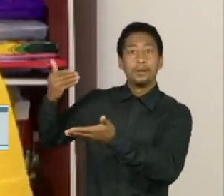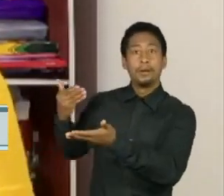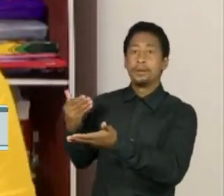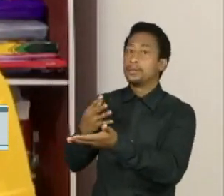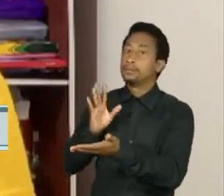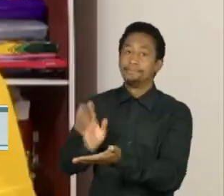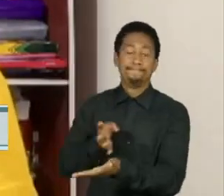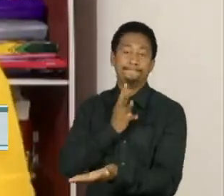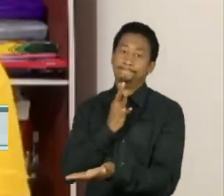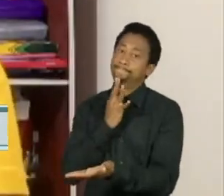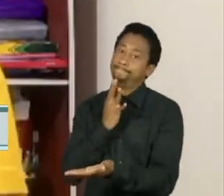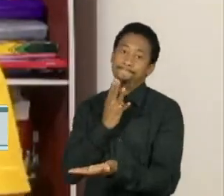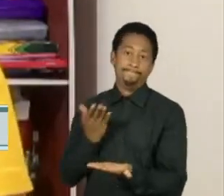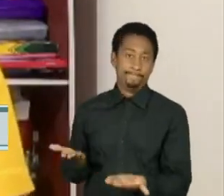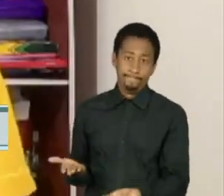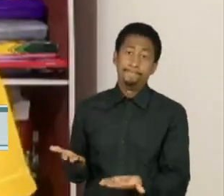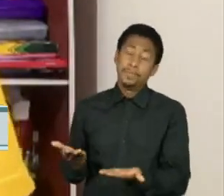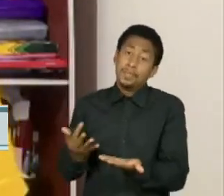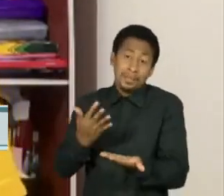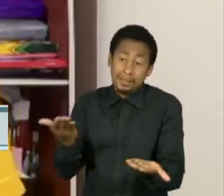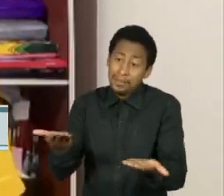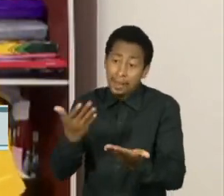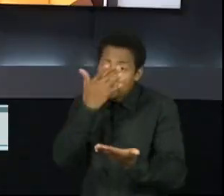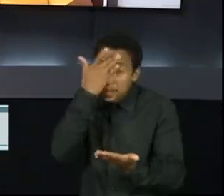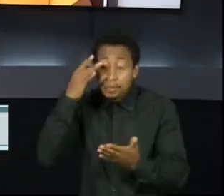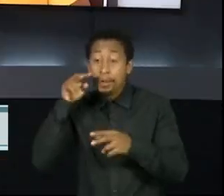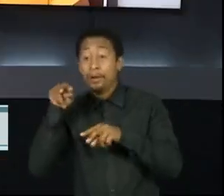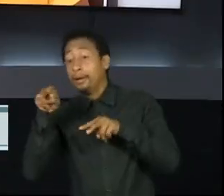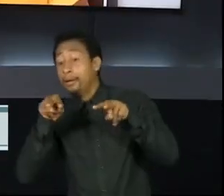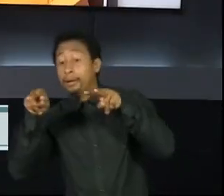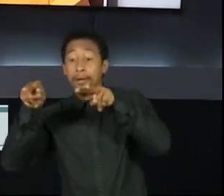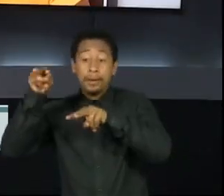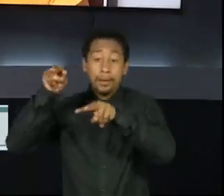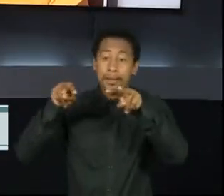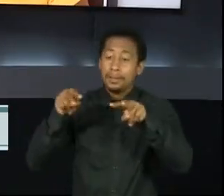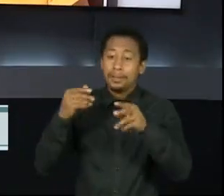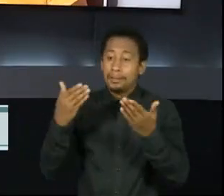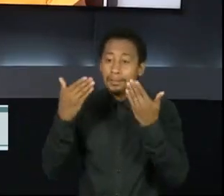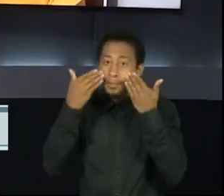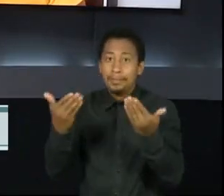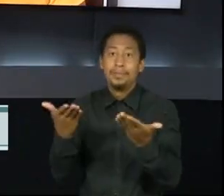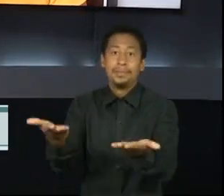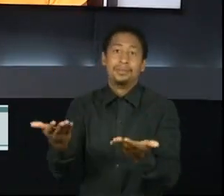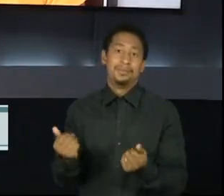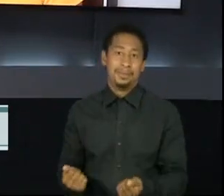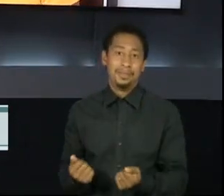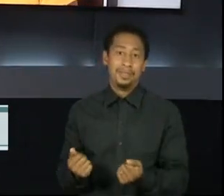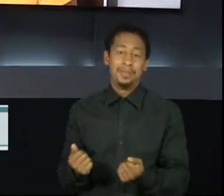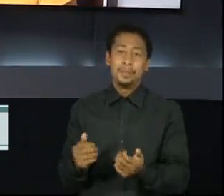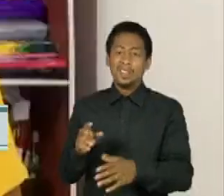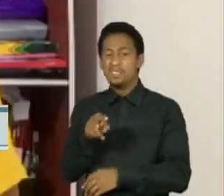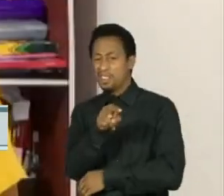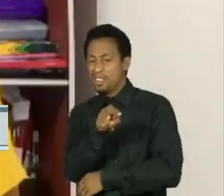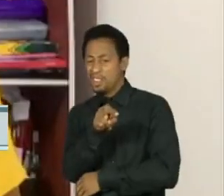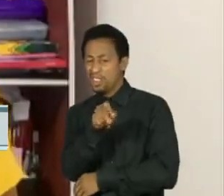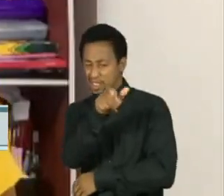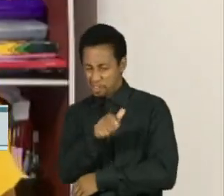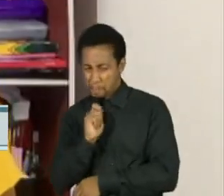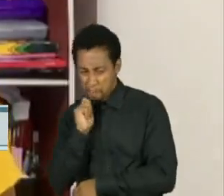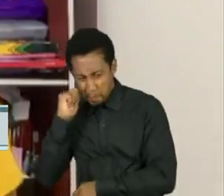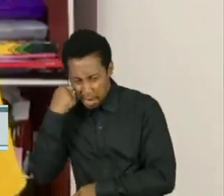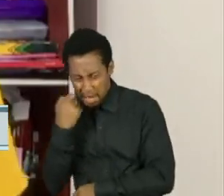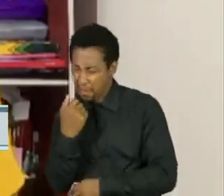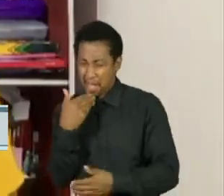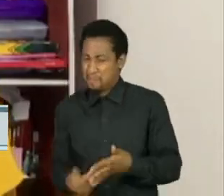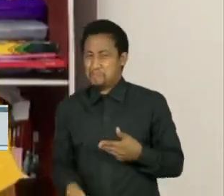sabe o acontece. E aconteceu na frente de várias pessoas. Por que as pessoas acharam que a vida do Moise não importava? Aqui no